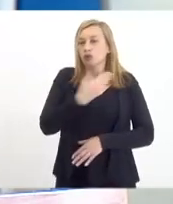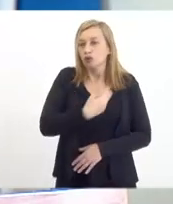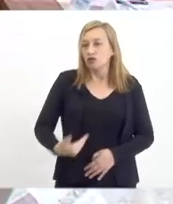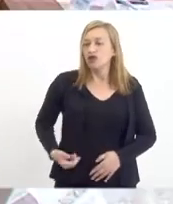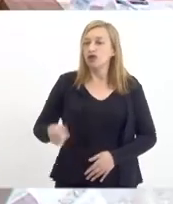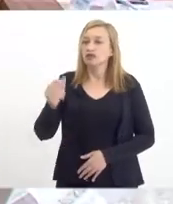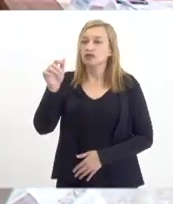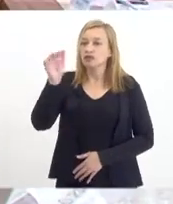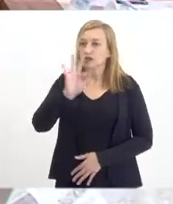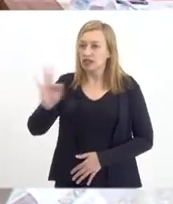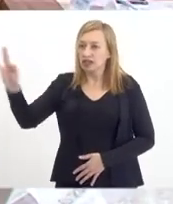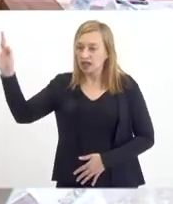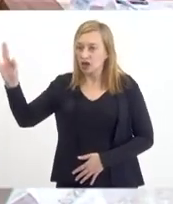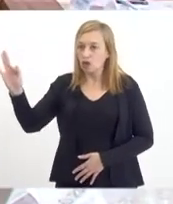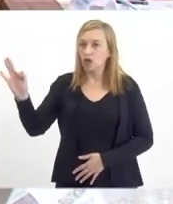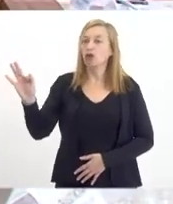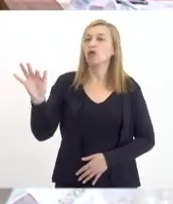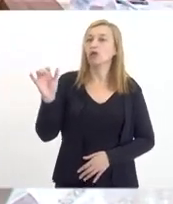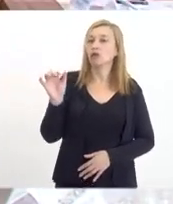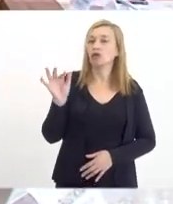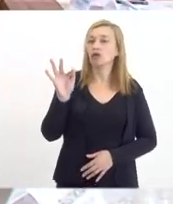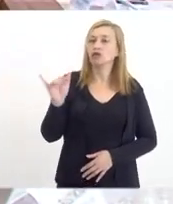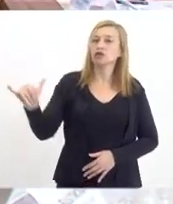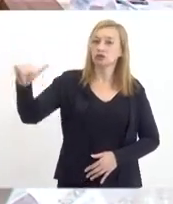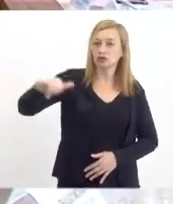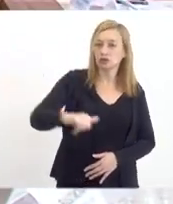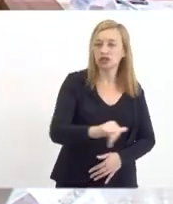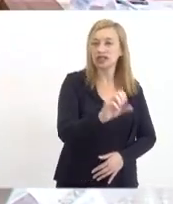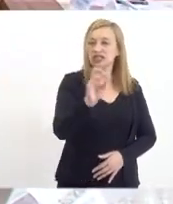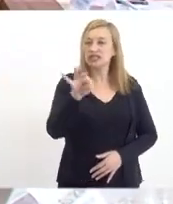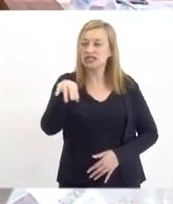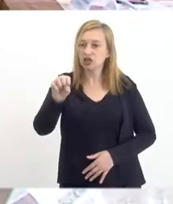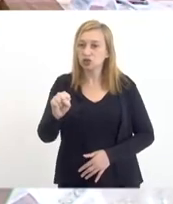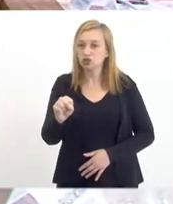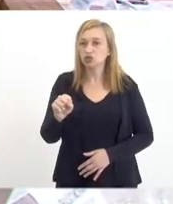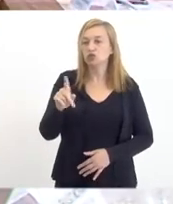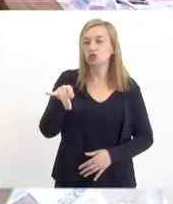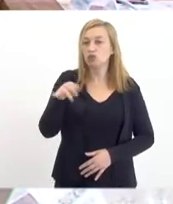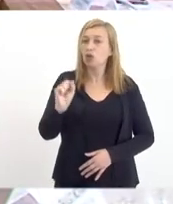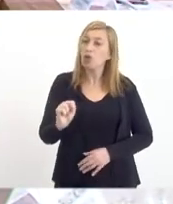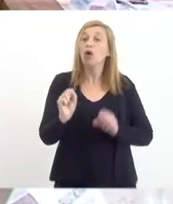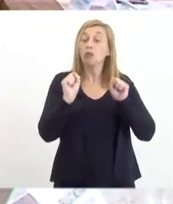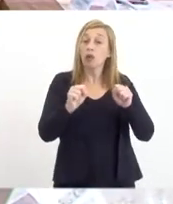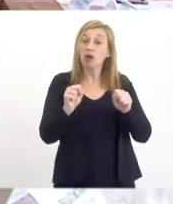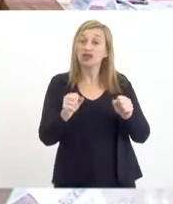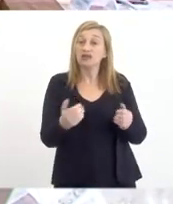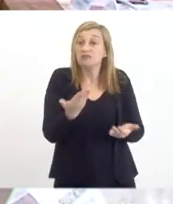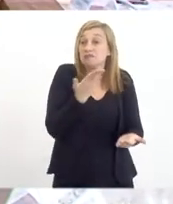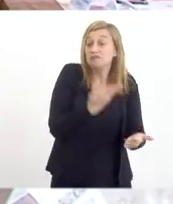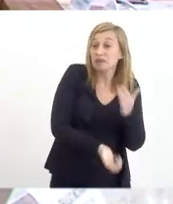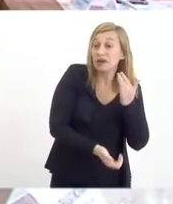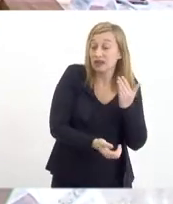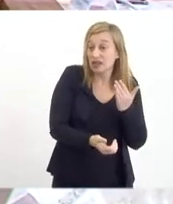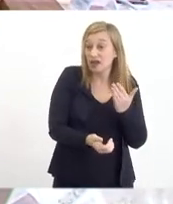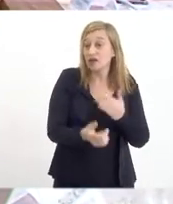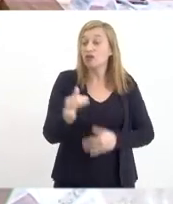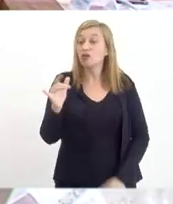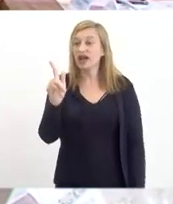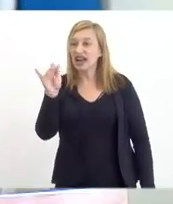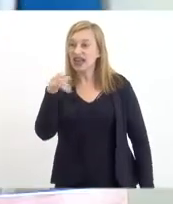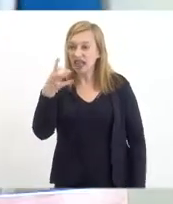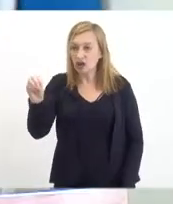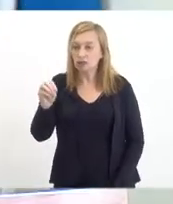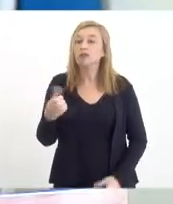internacional no Santos Dumont. com isso, a gente pode quebrar o Galeão. Então, o Estado do Rio de Janeiro precisa não só se